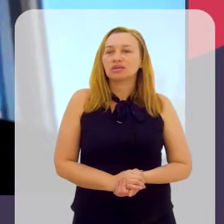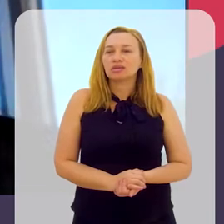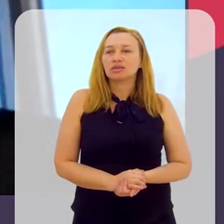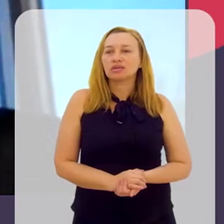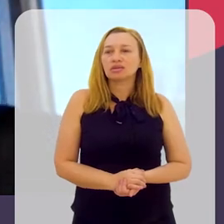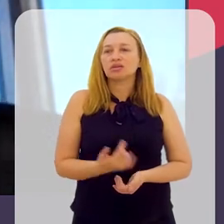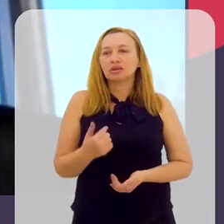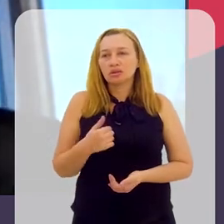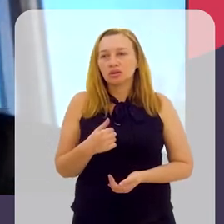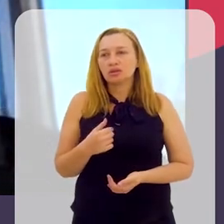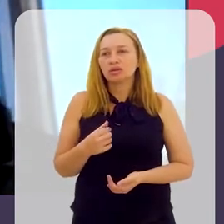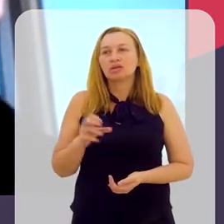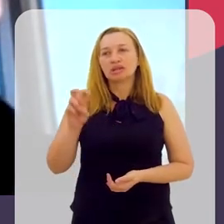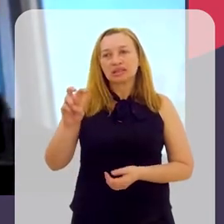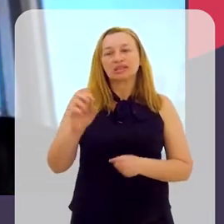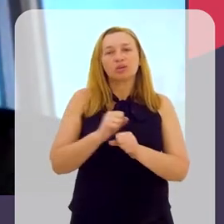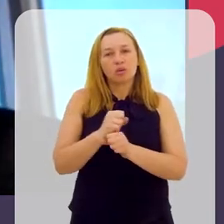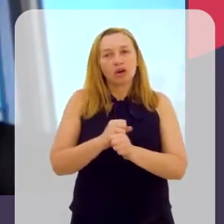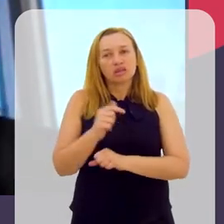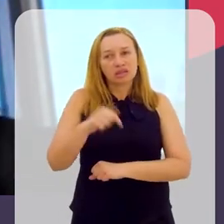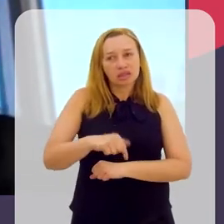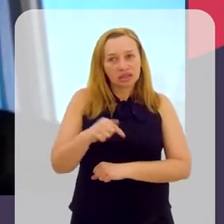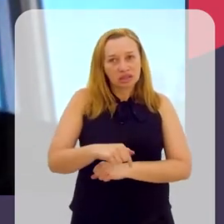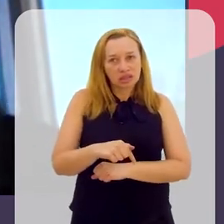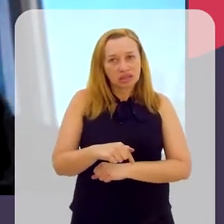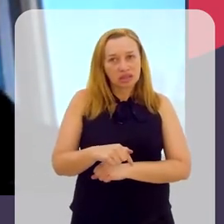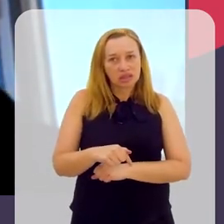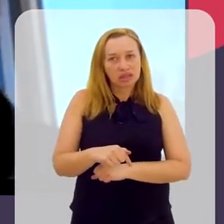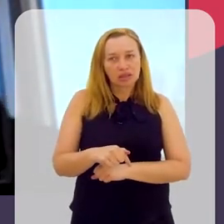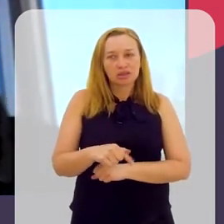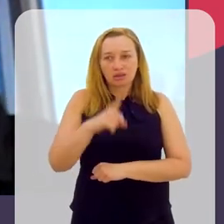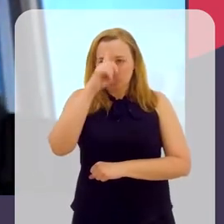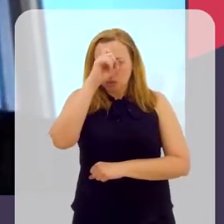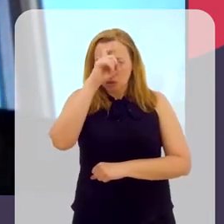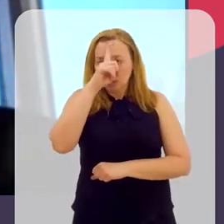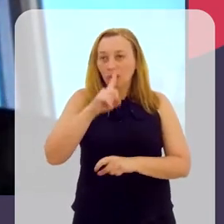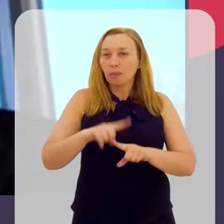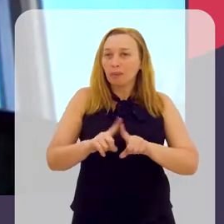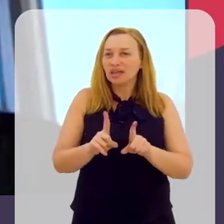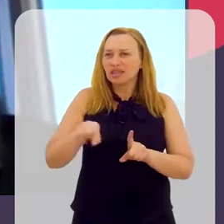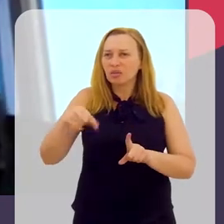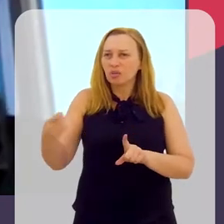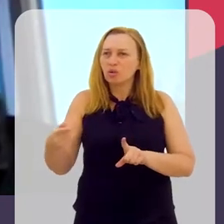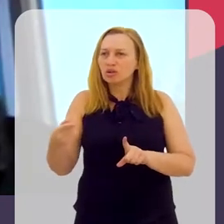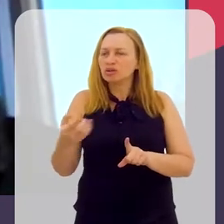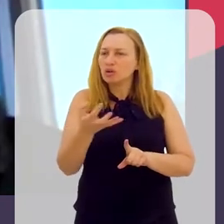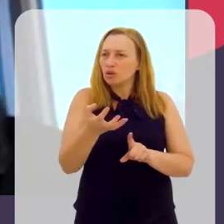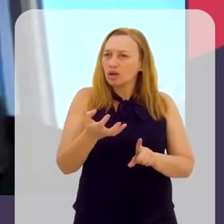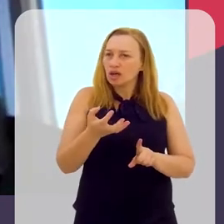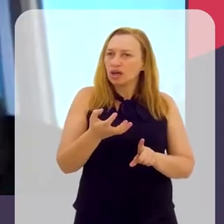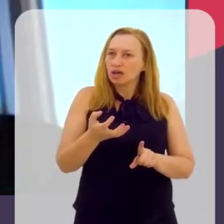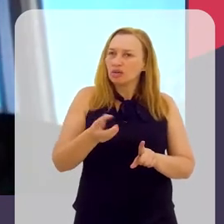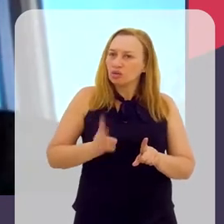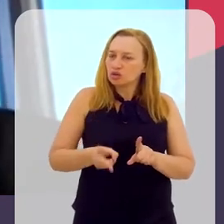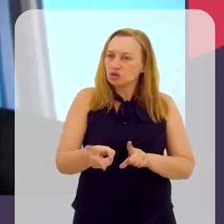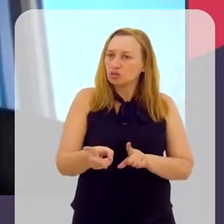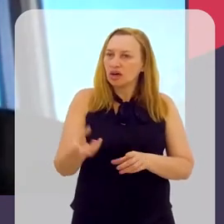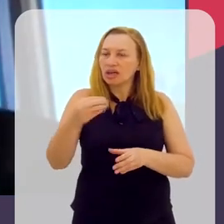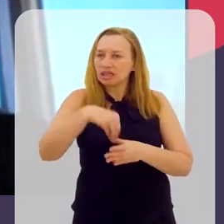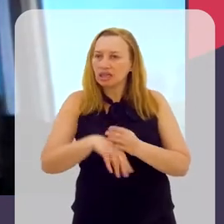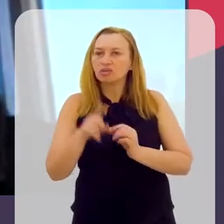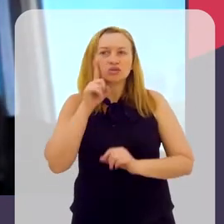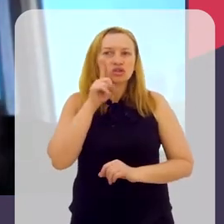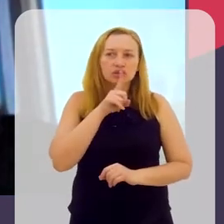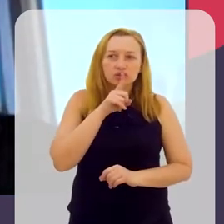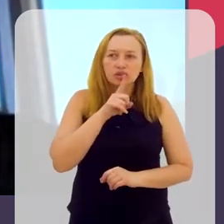Eu pretendo ficar uns cinco anos aqui na Mayo Clinic, mas depois eu pretendo ainda ficar nos Estados